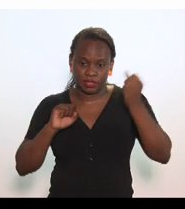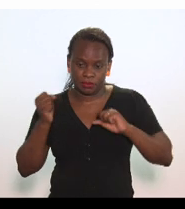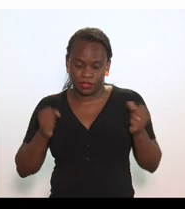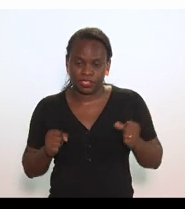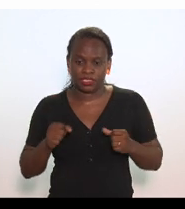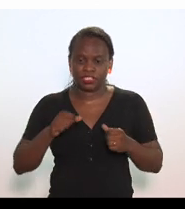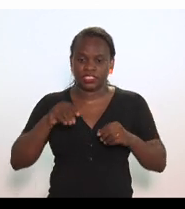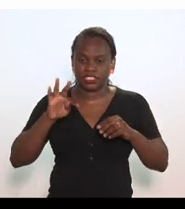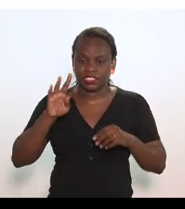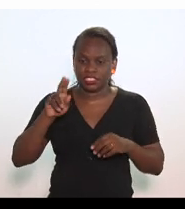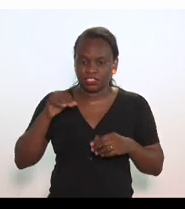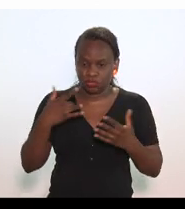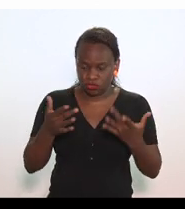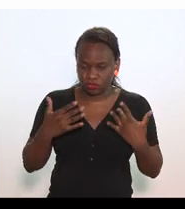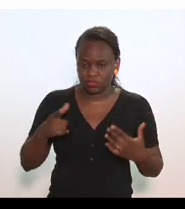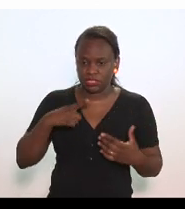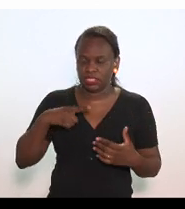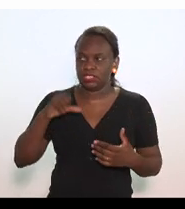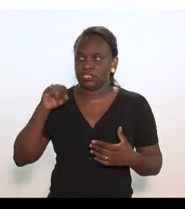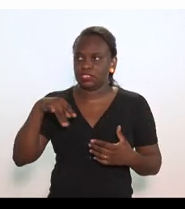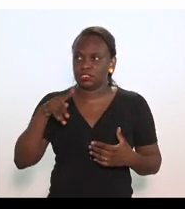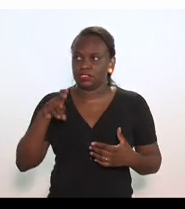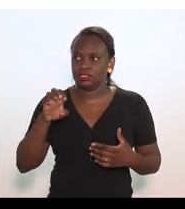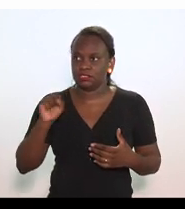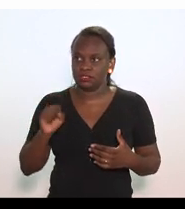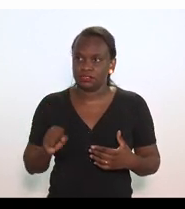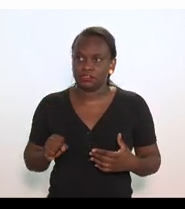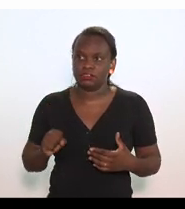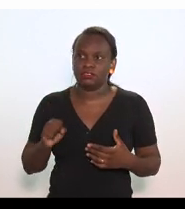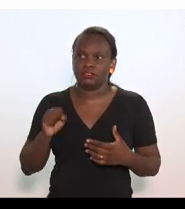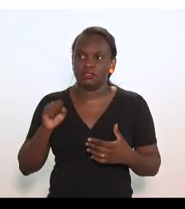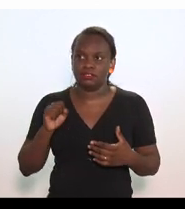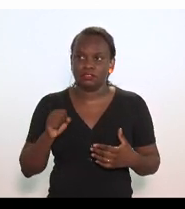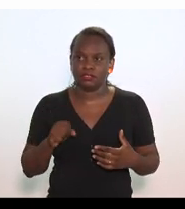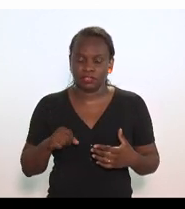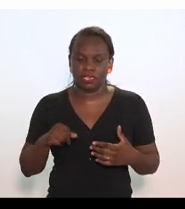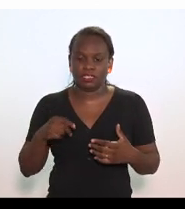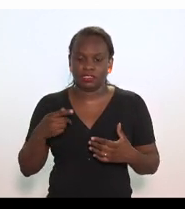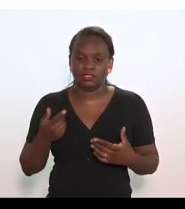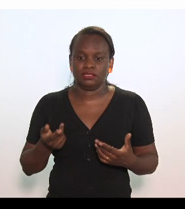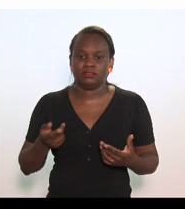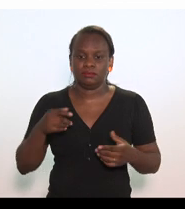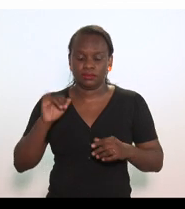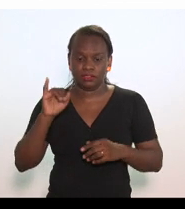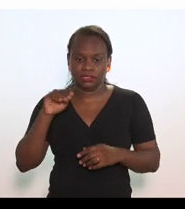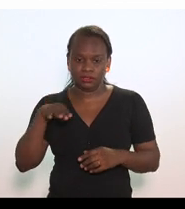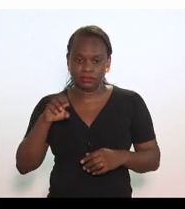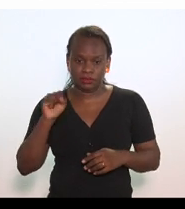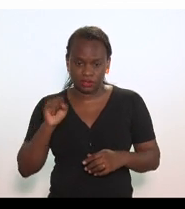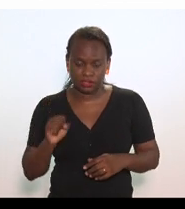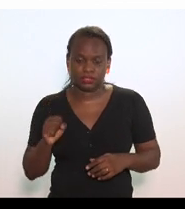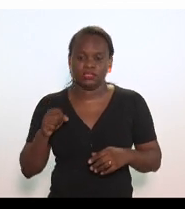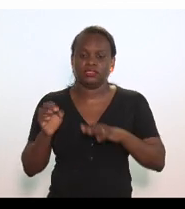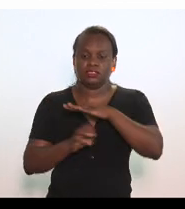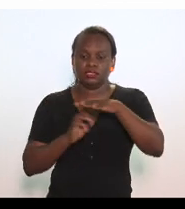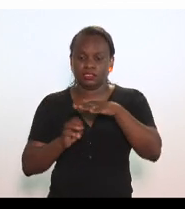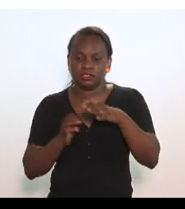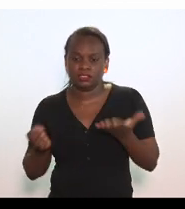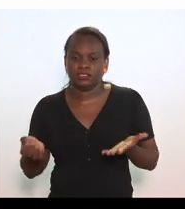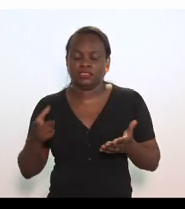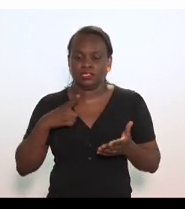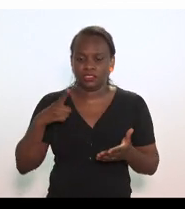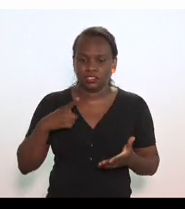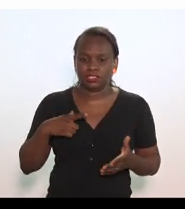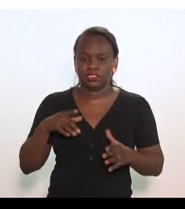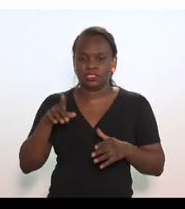moagem de trigo está no Simples Nacional, que não se aproveita desse crédito de CMS. E as empresas que estão na sistemática de